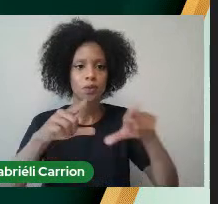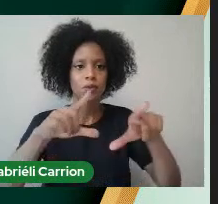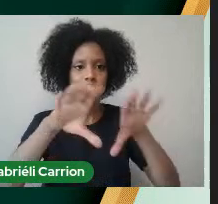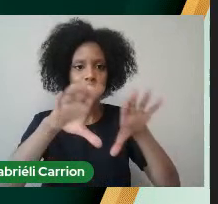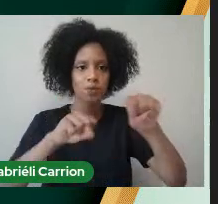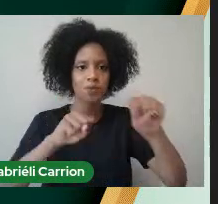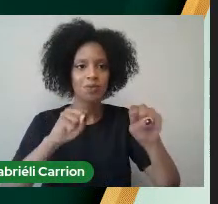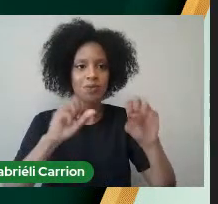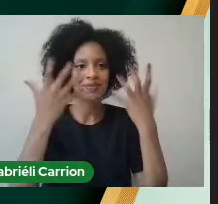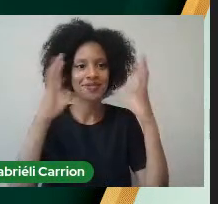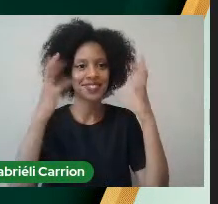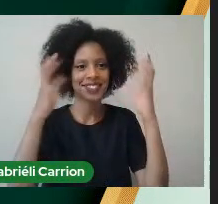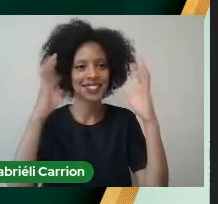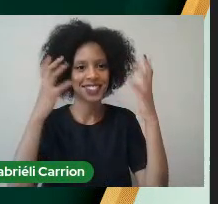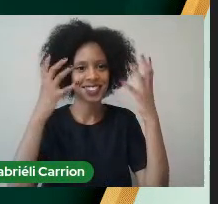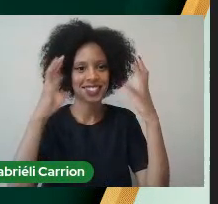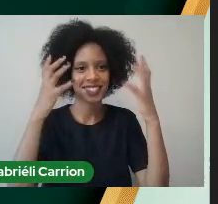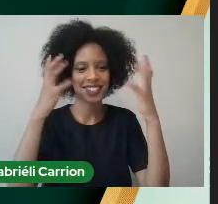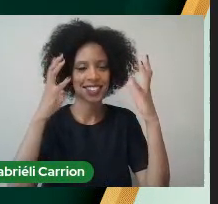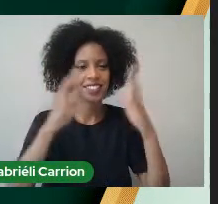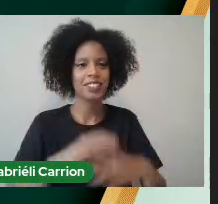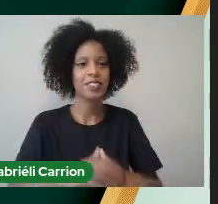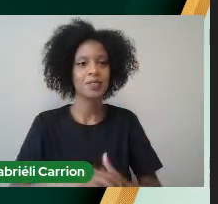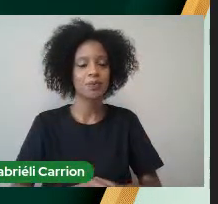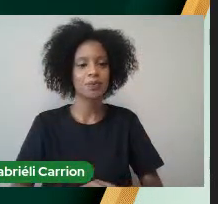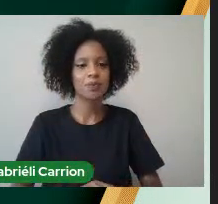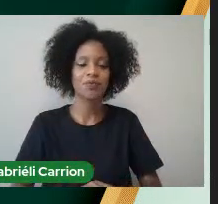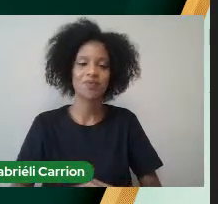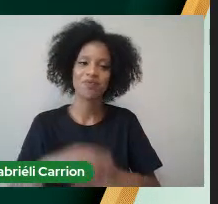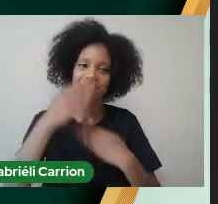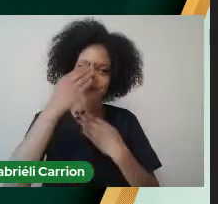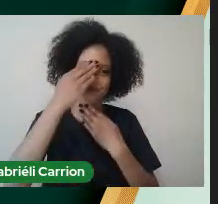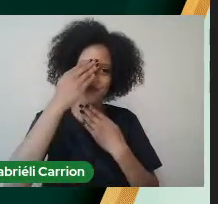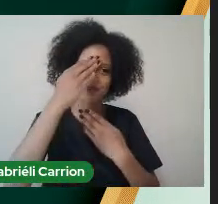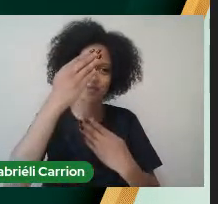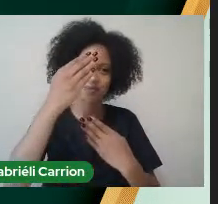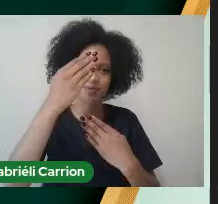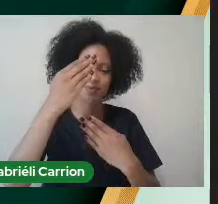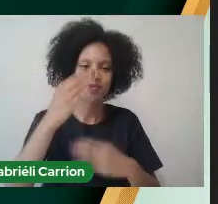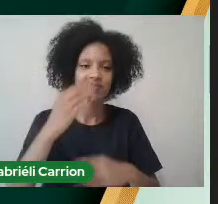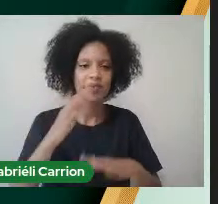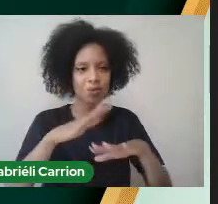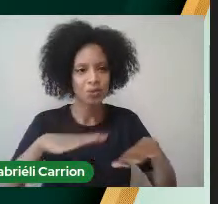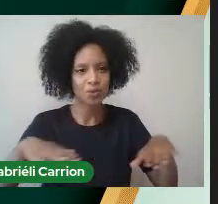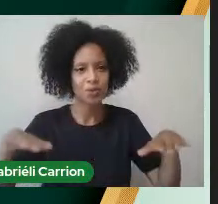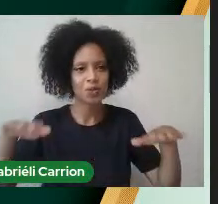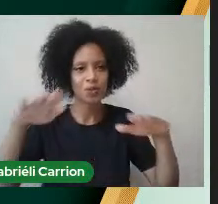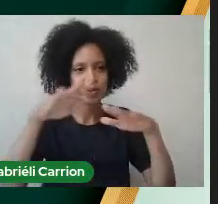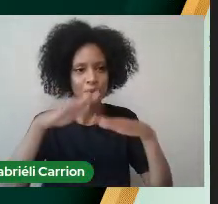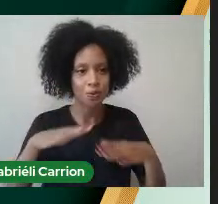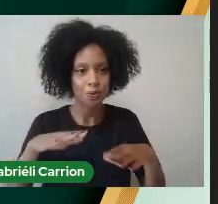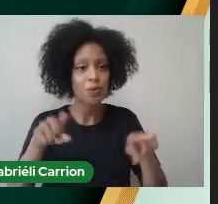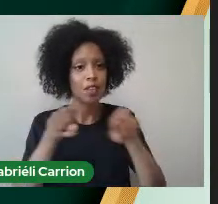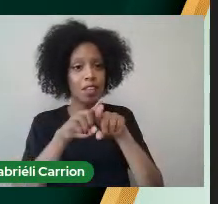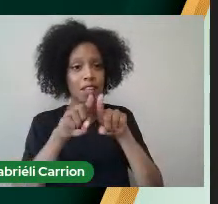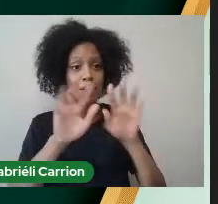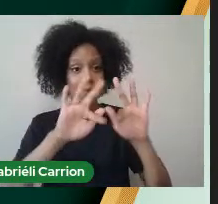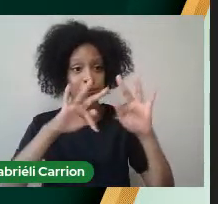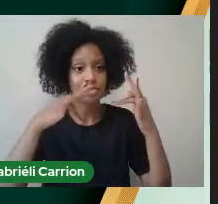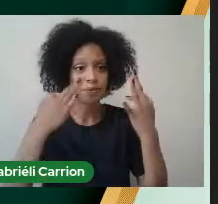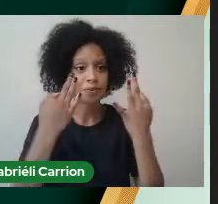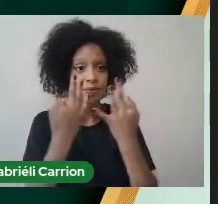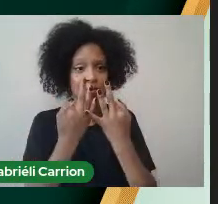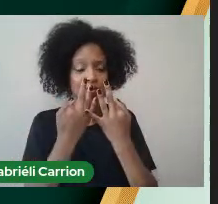Parabéns Muito obrigada Queria agradecer A todos os presentes A minha família Que está